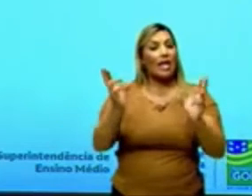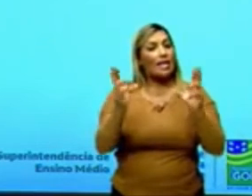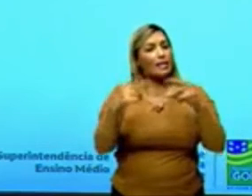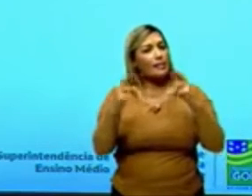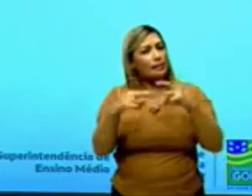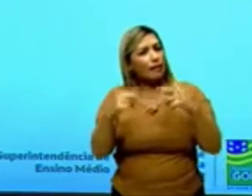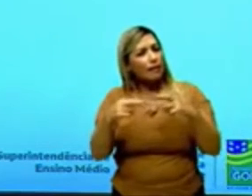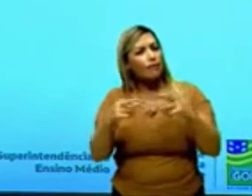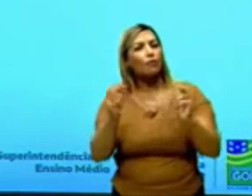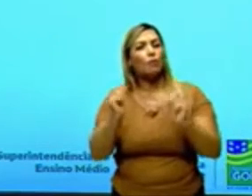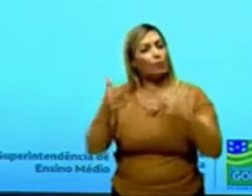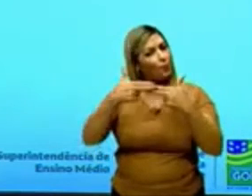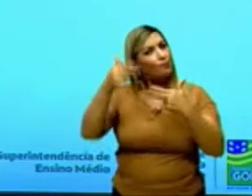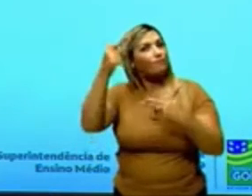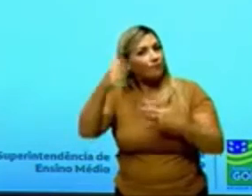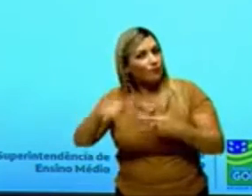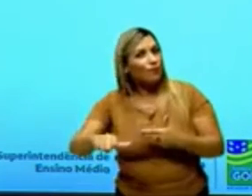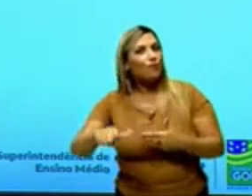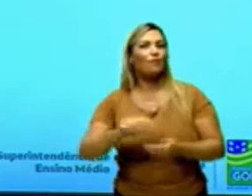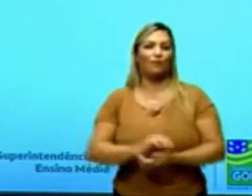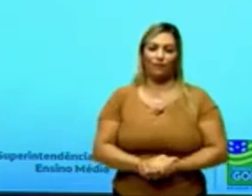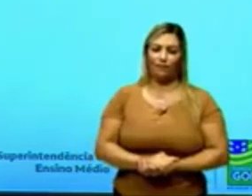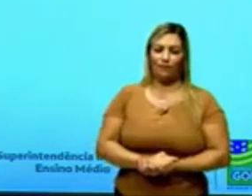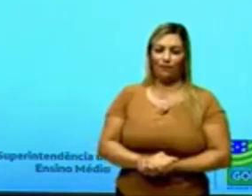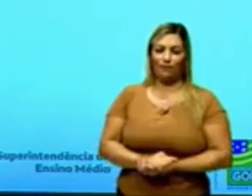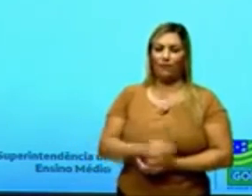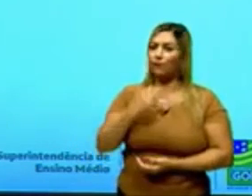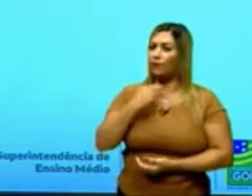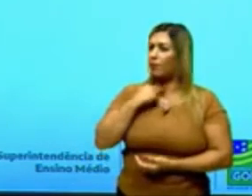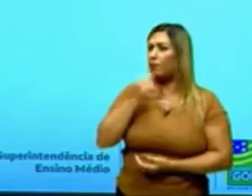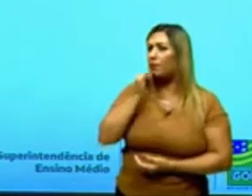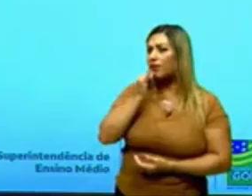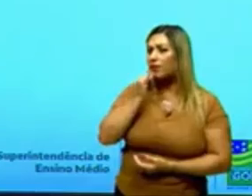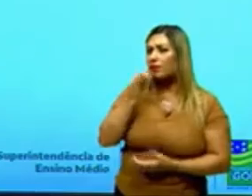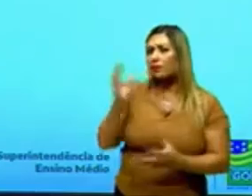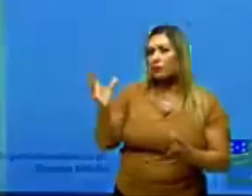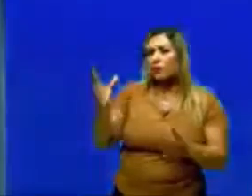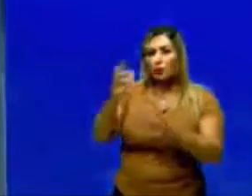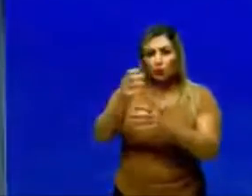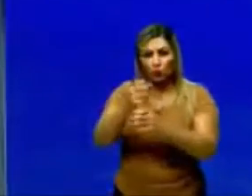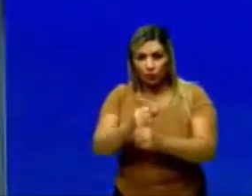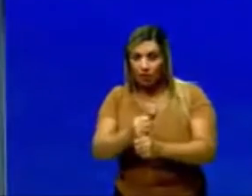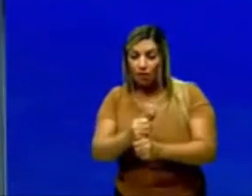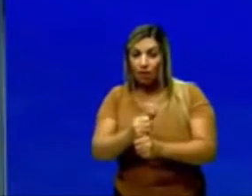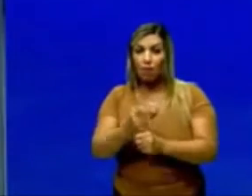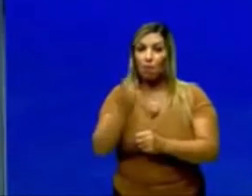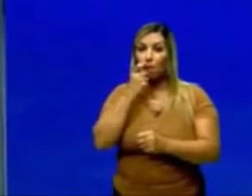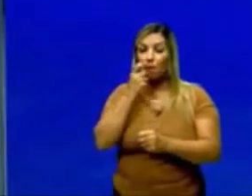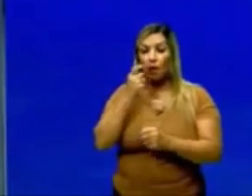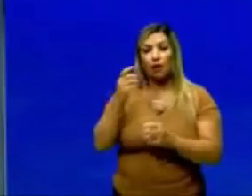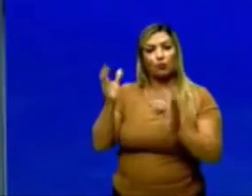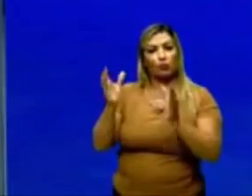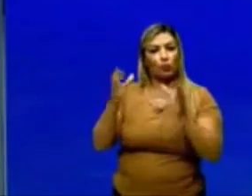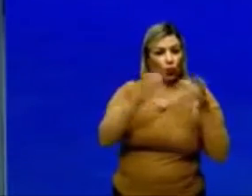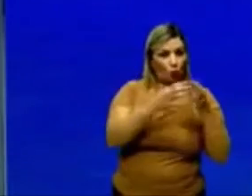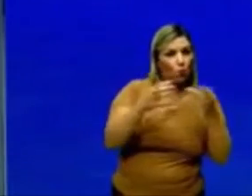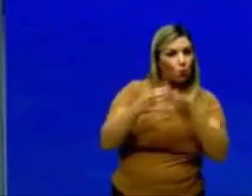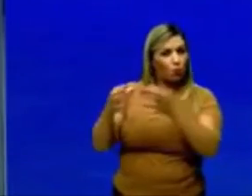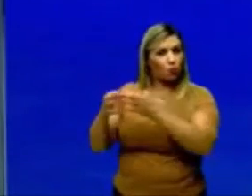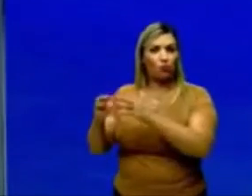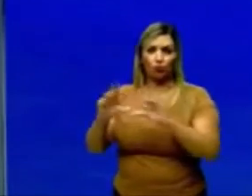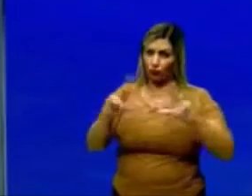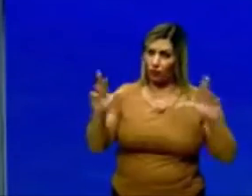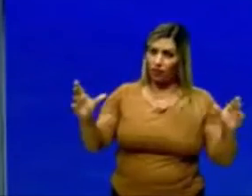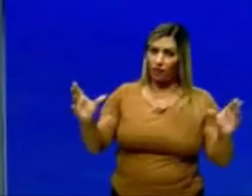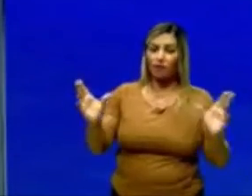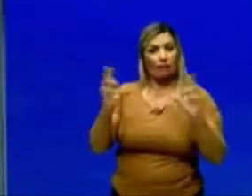posso reutilizá-los, mas eu não posso, por exemplo, juntar plásticos de classes diferentes para tentar reciclar. Por